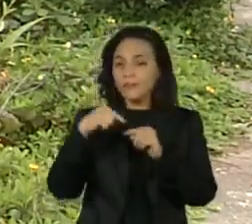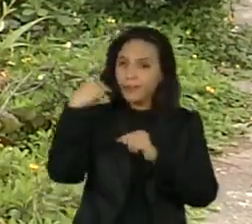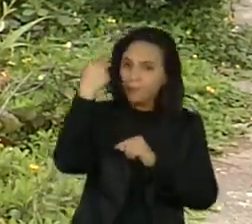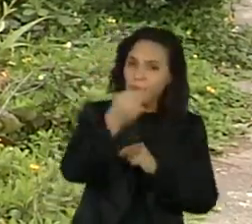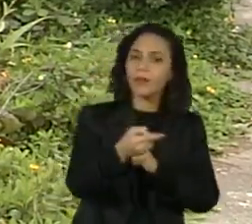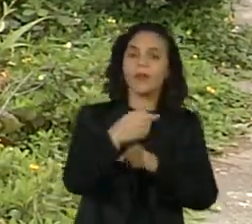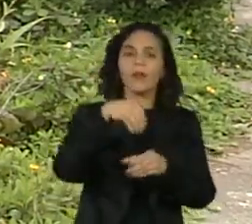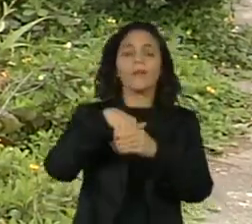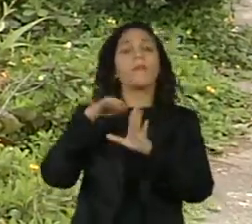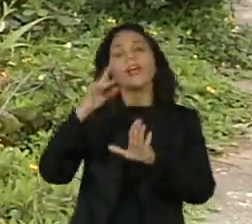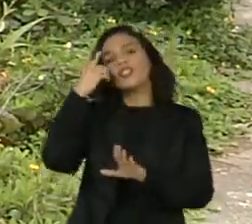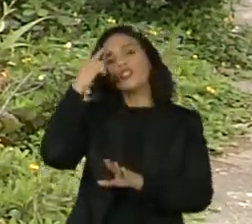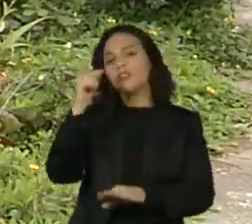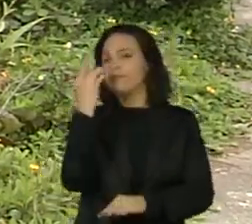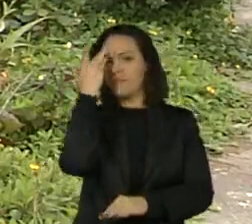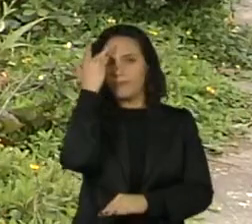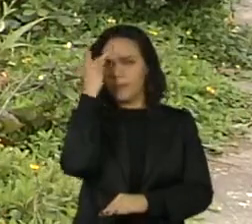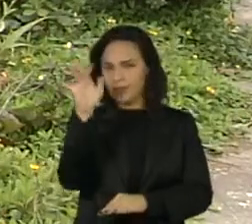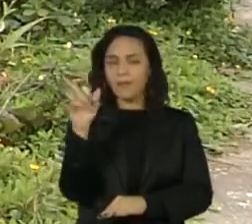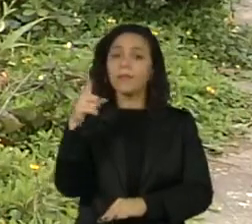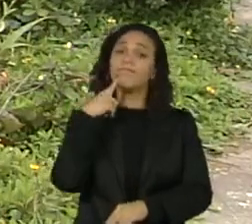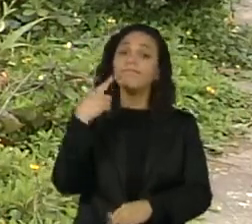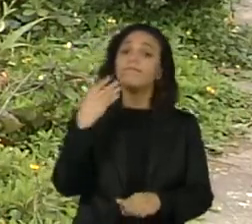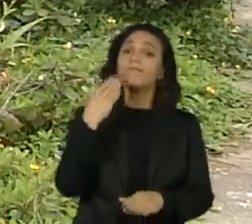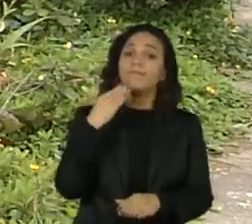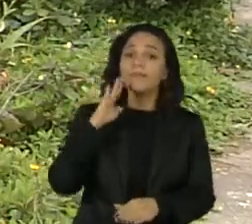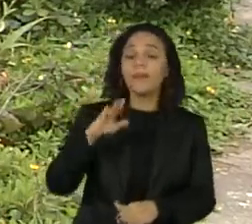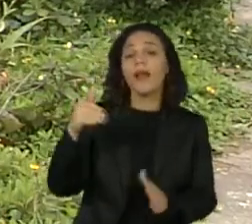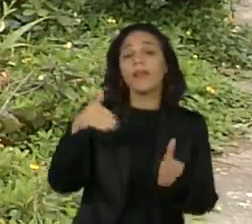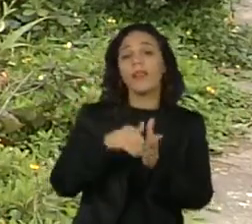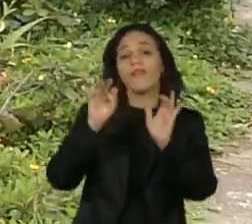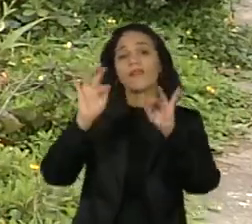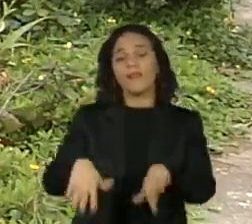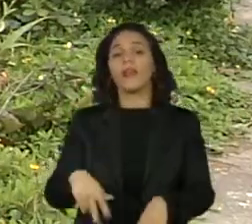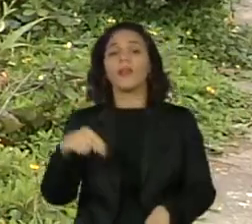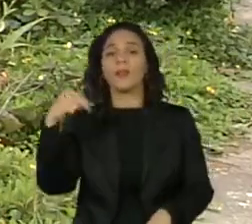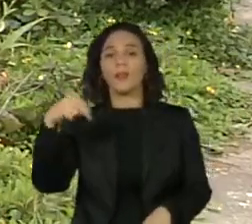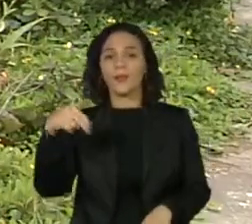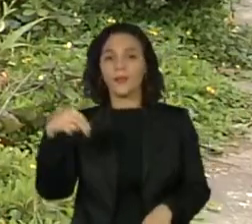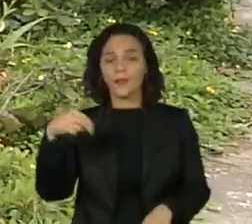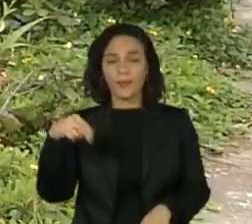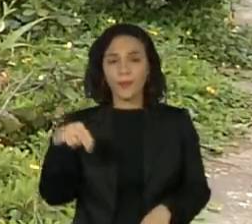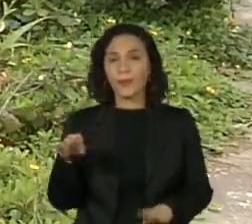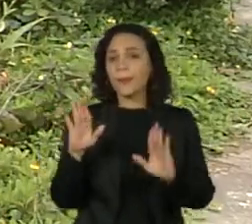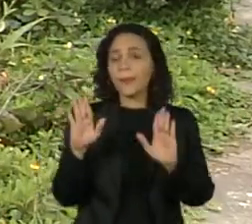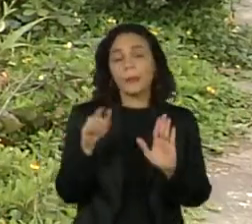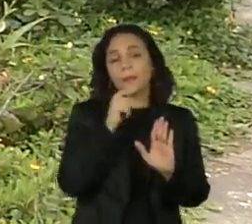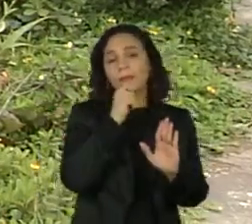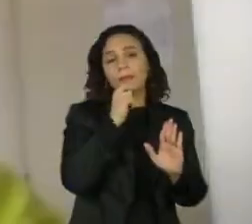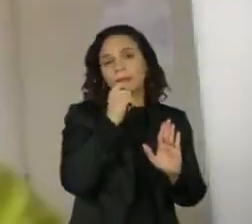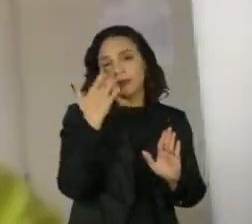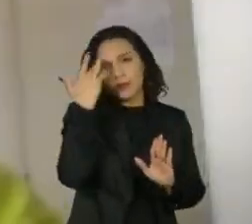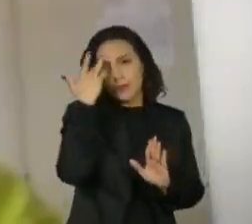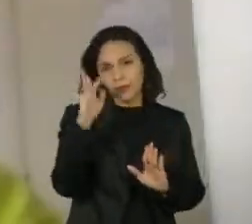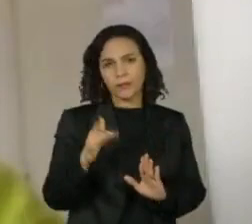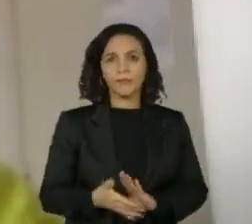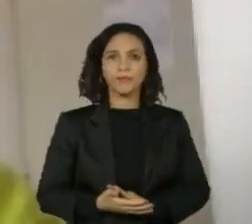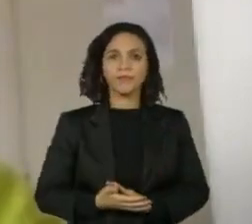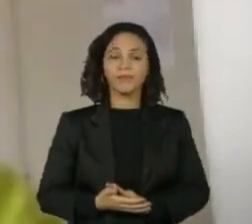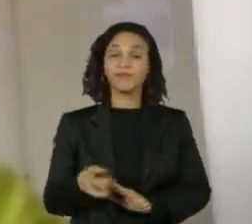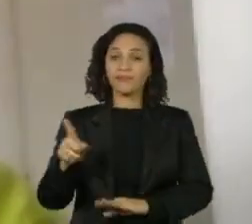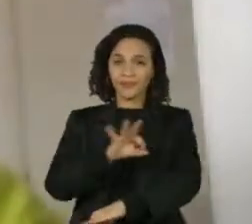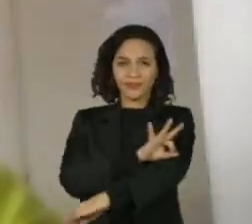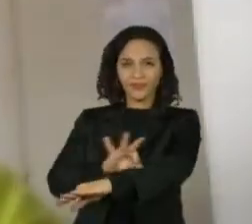A gente ainda não tem uma data, eles prometeram para o final de novembro, mas a gente ainda não tem isso definido. Para este